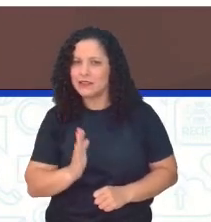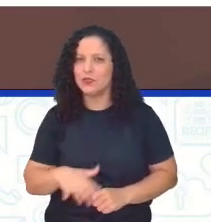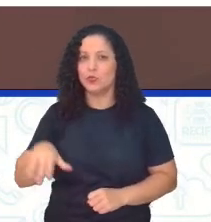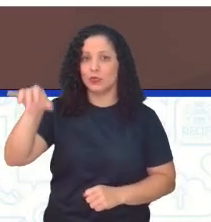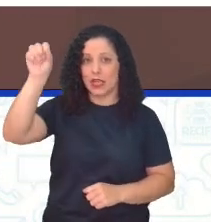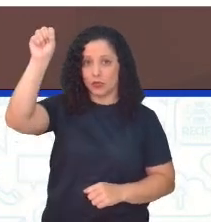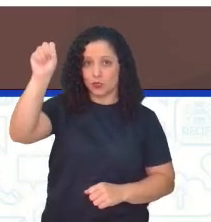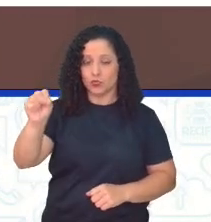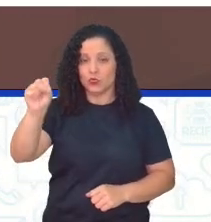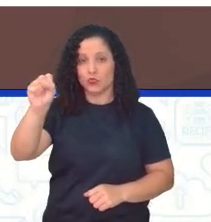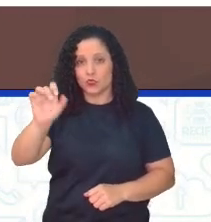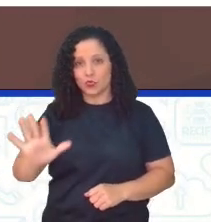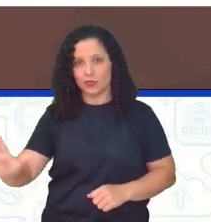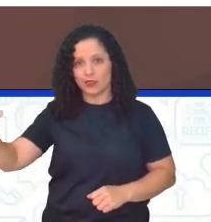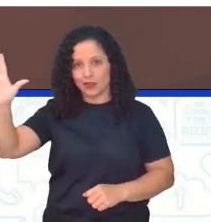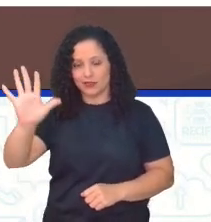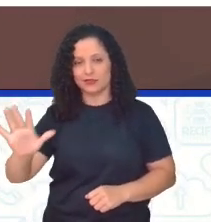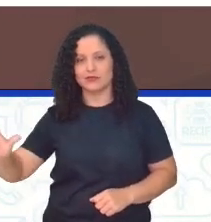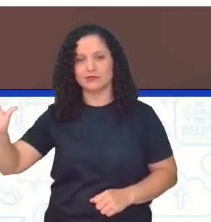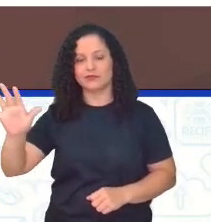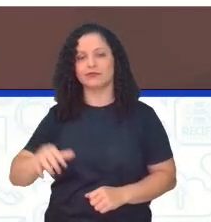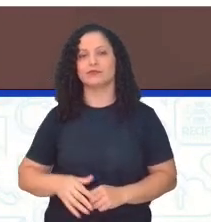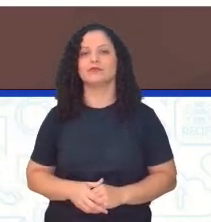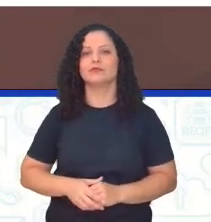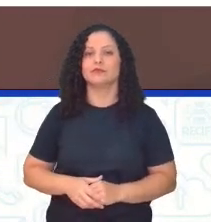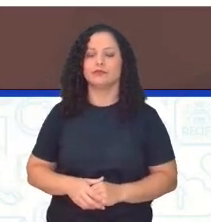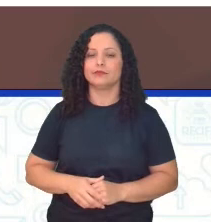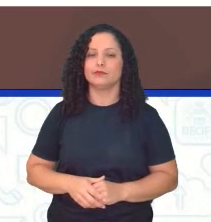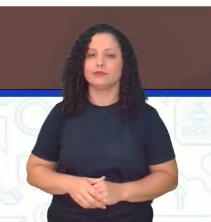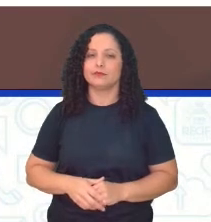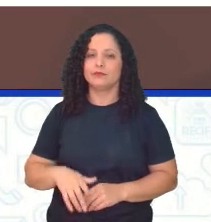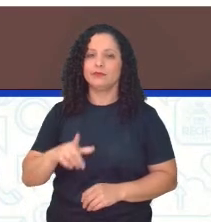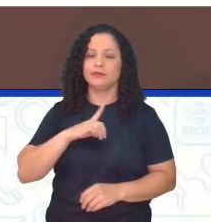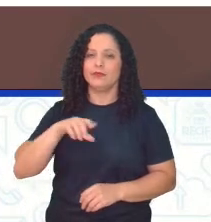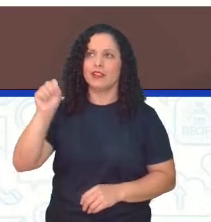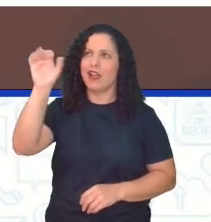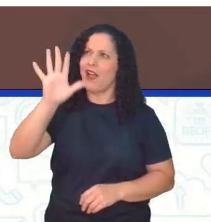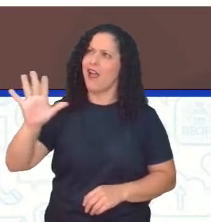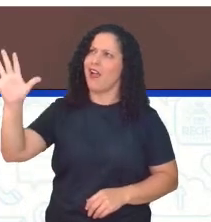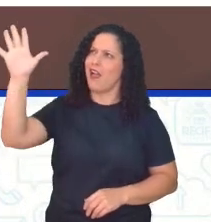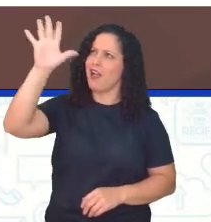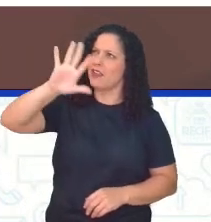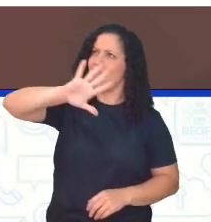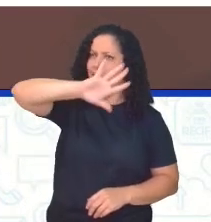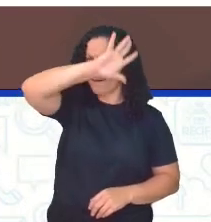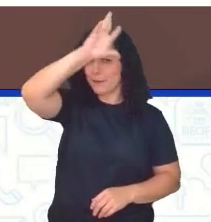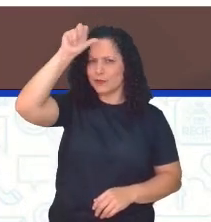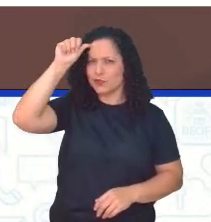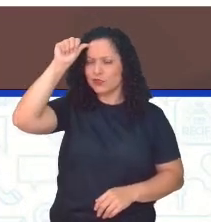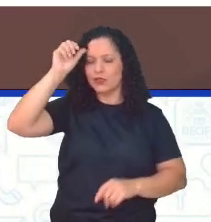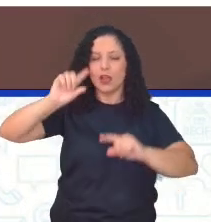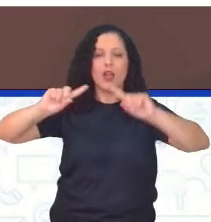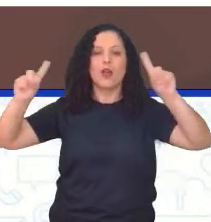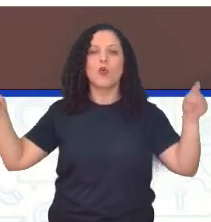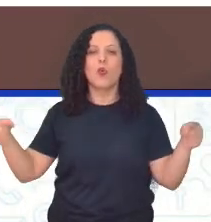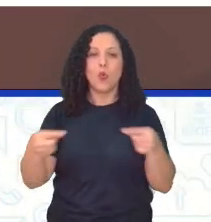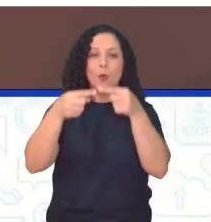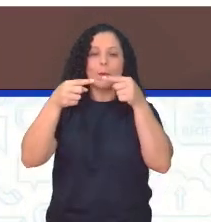ali da região do sul do Pará, aquela área ali amazônica, né? Eles combinaram e